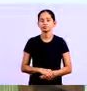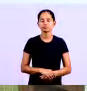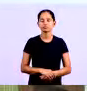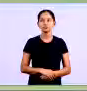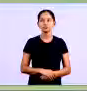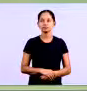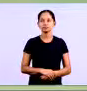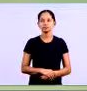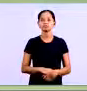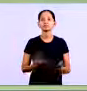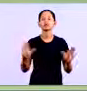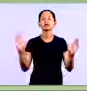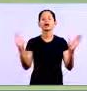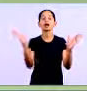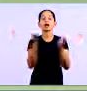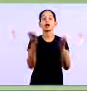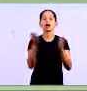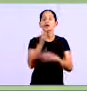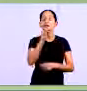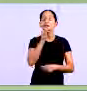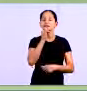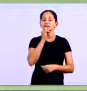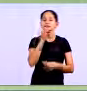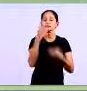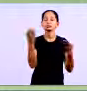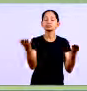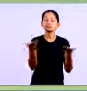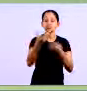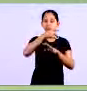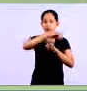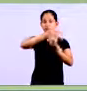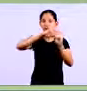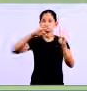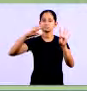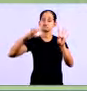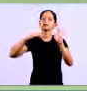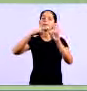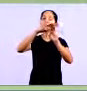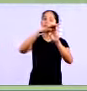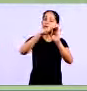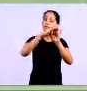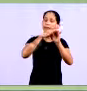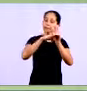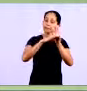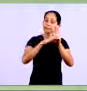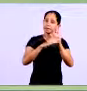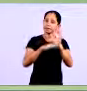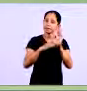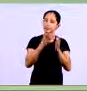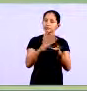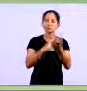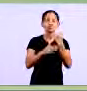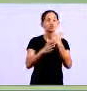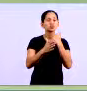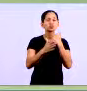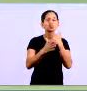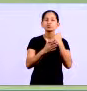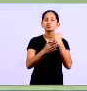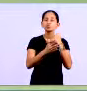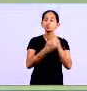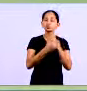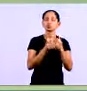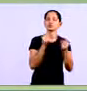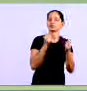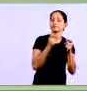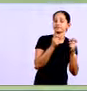aqui nós temos um exemplo de formulário onde serão lançadas diariamente todas as operações de entradas e saídas de dinheiro